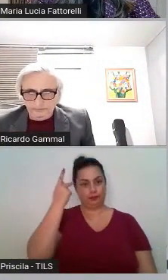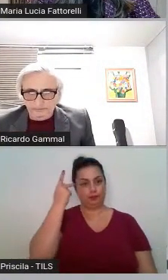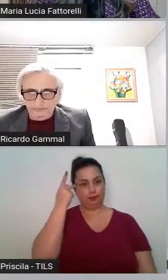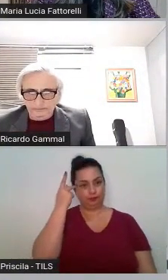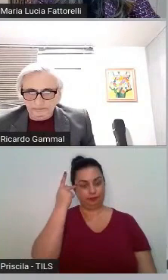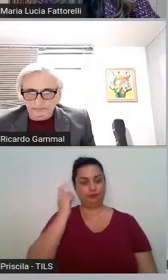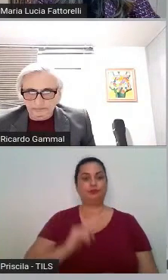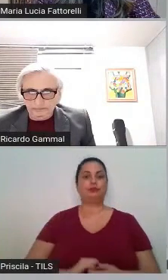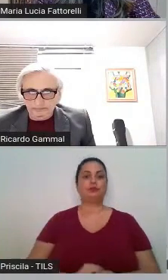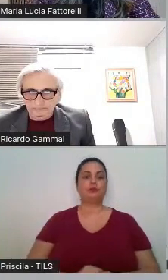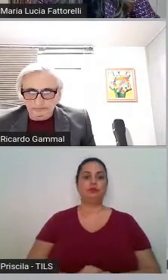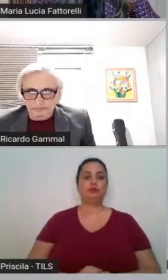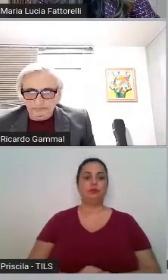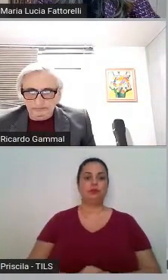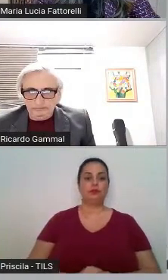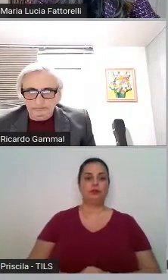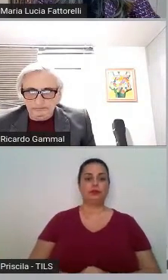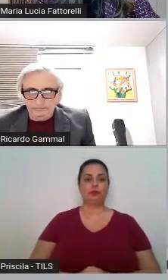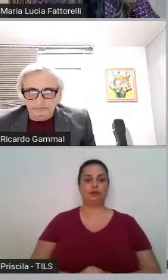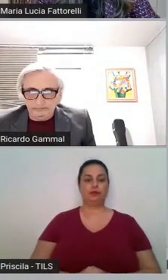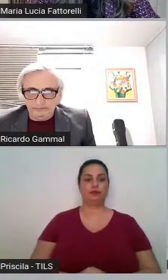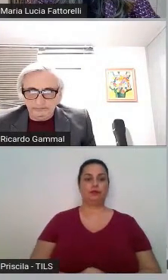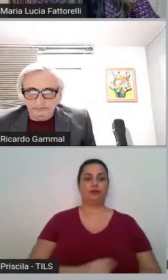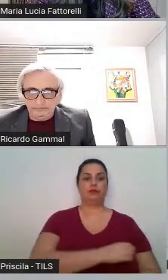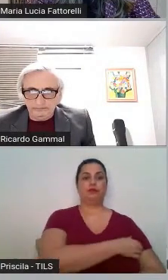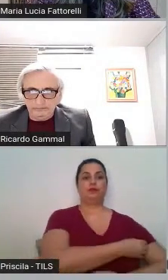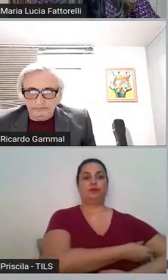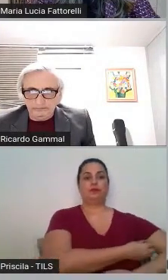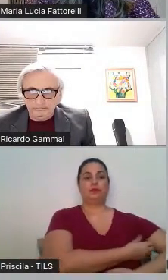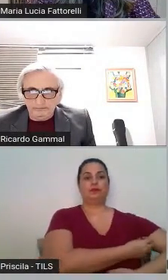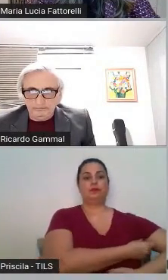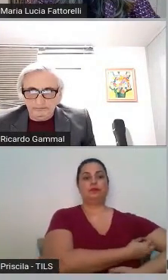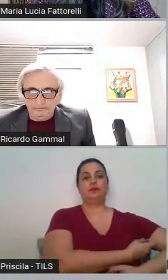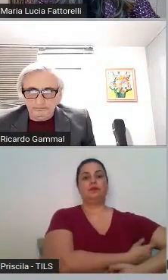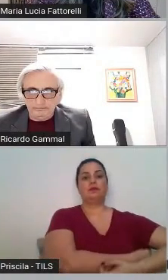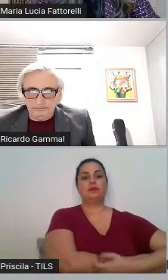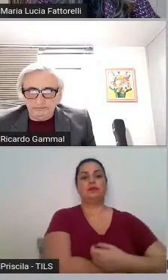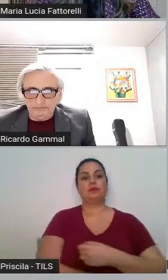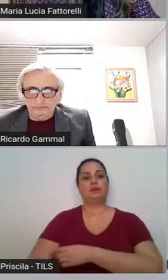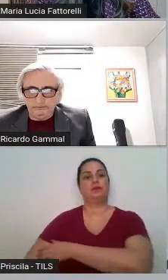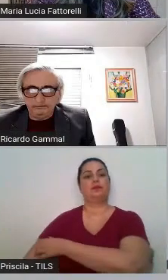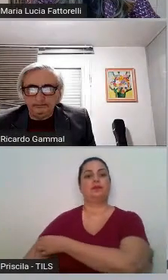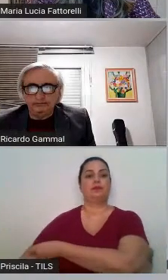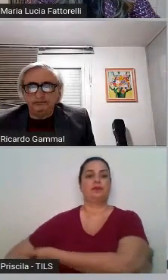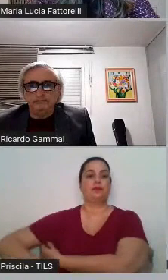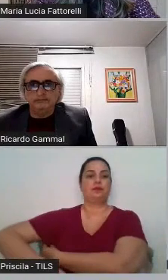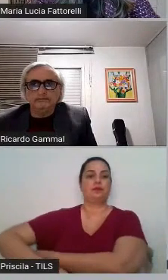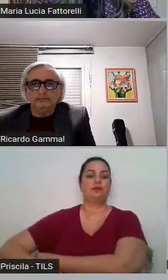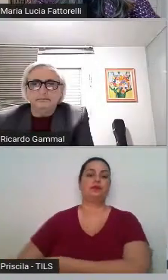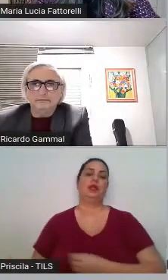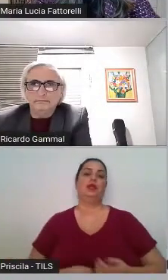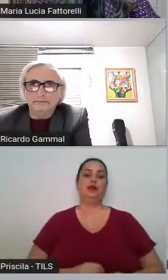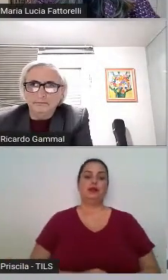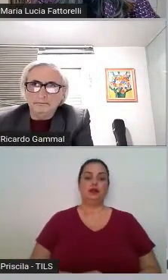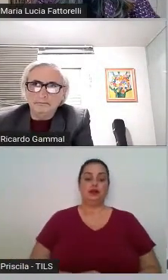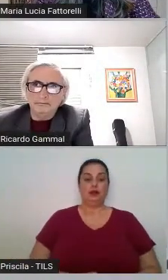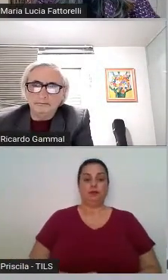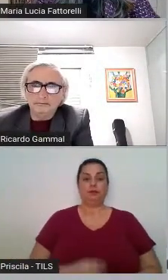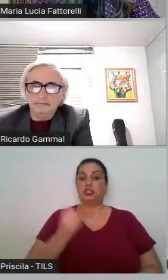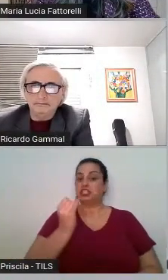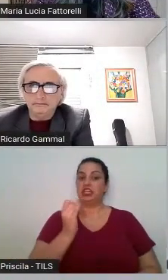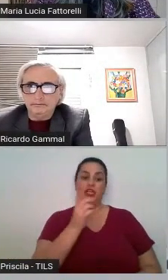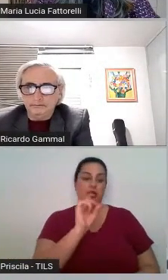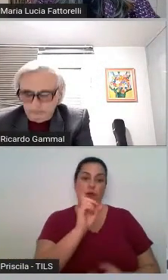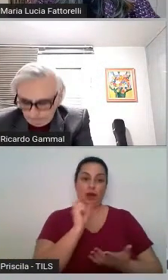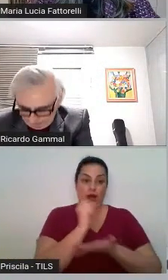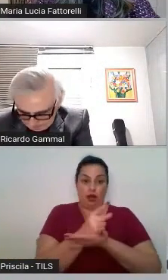fosse o pagamento dessa dívida ilegal e criminosa, porque nós